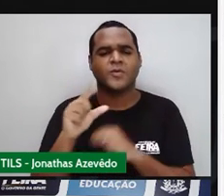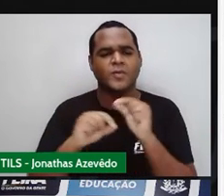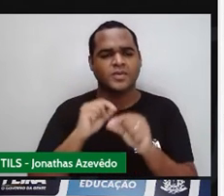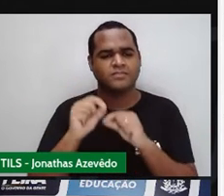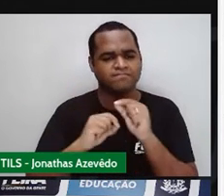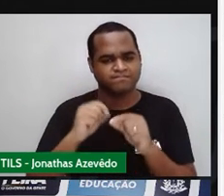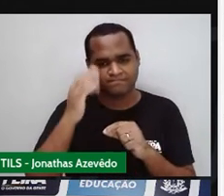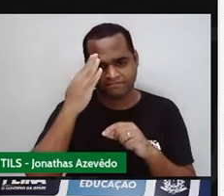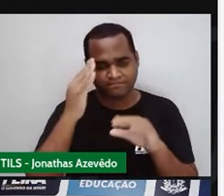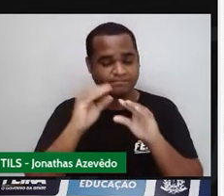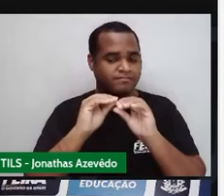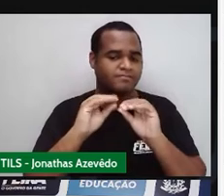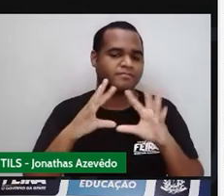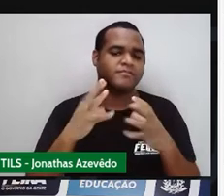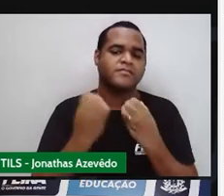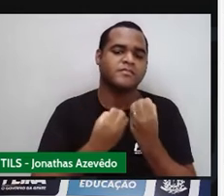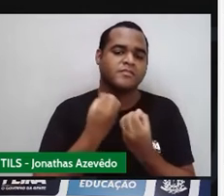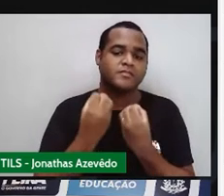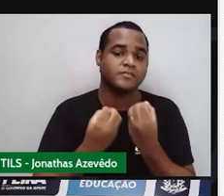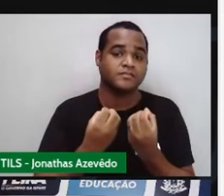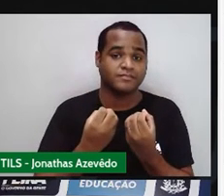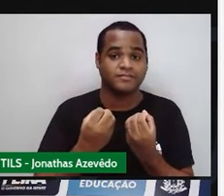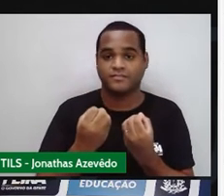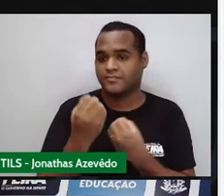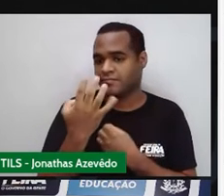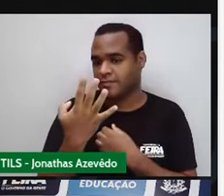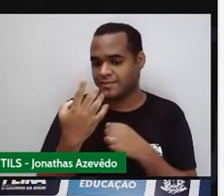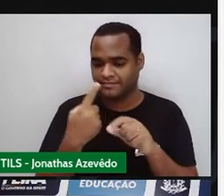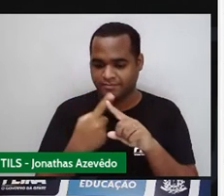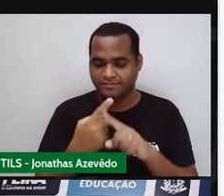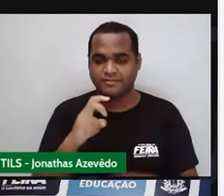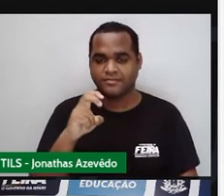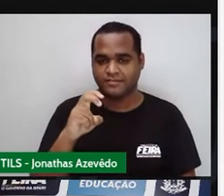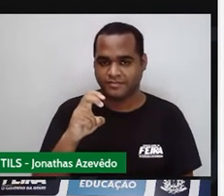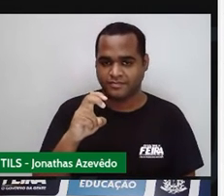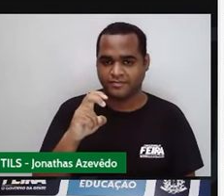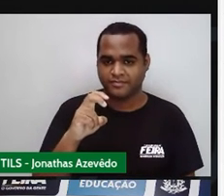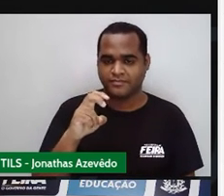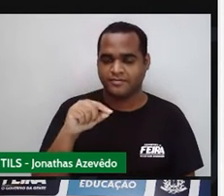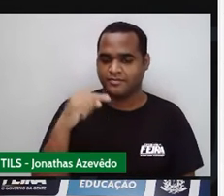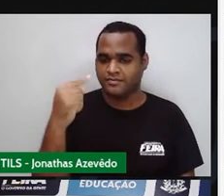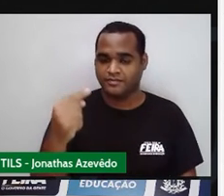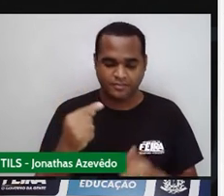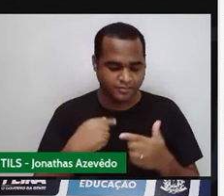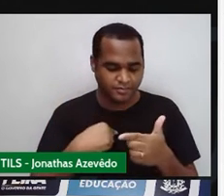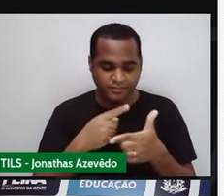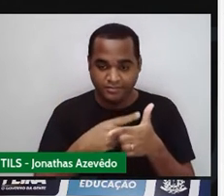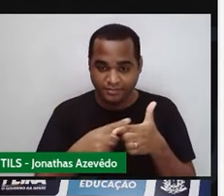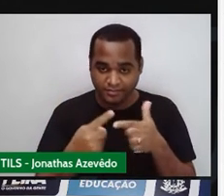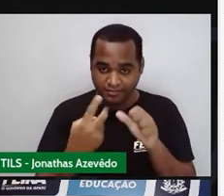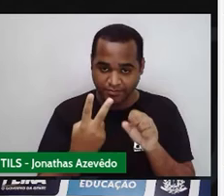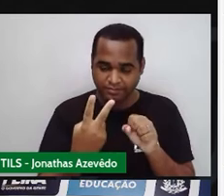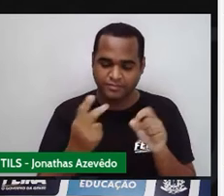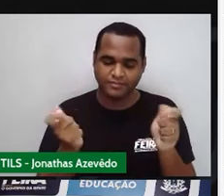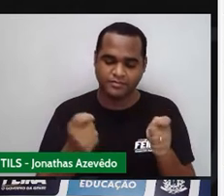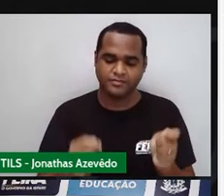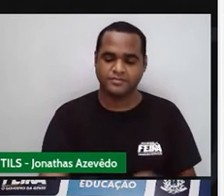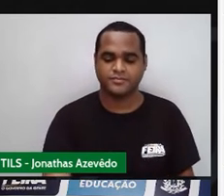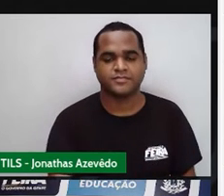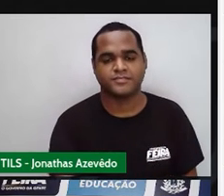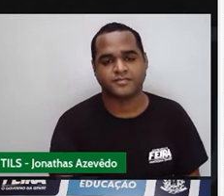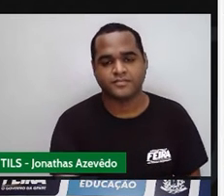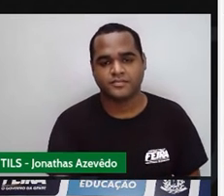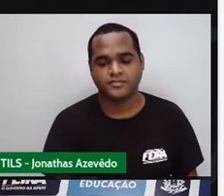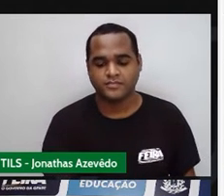gente vai ter ali para fazer? 4 vezes 5, depois divide por 2. Então vem comigo,